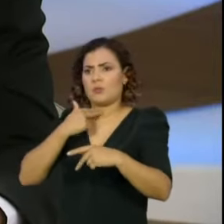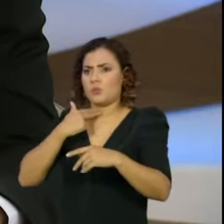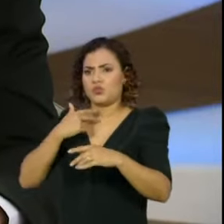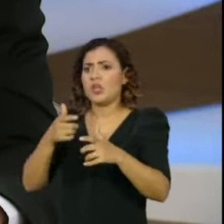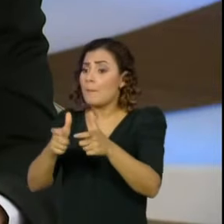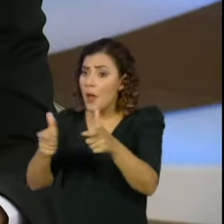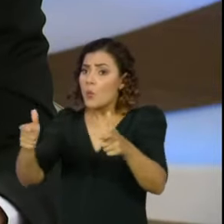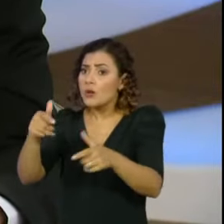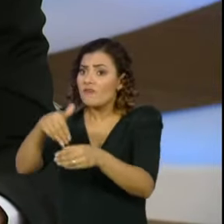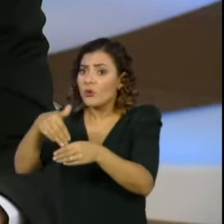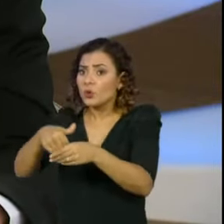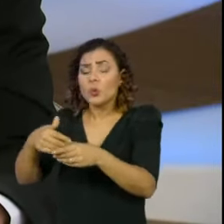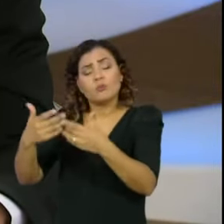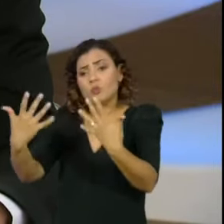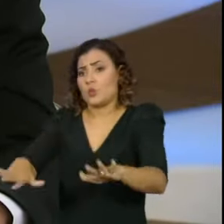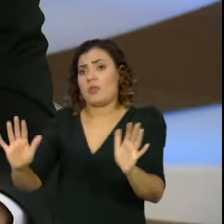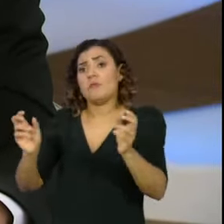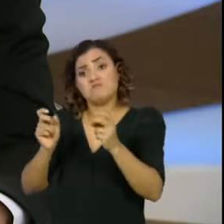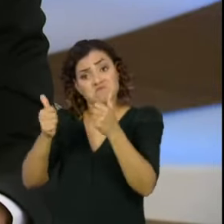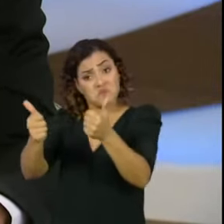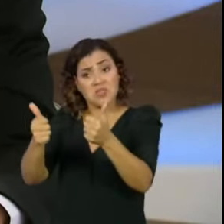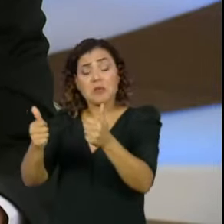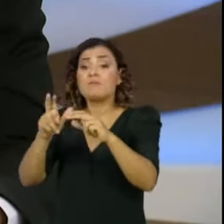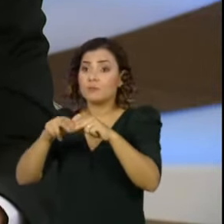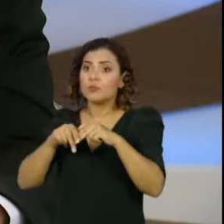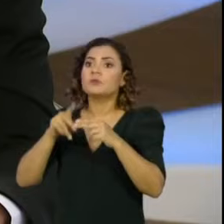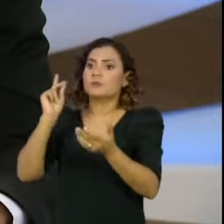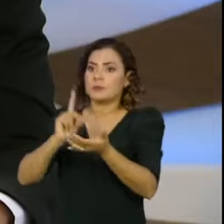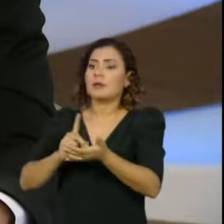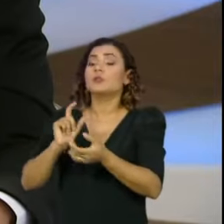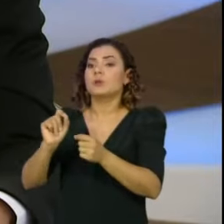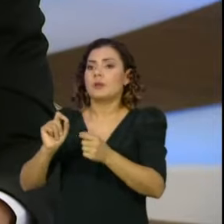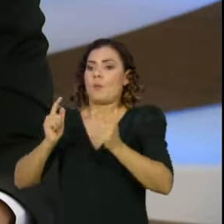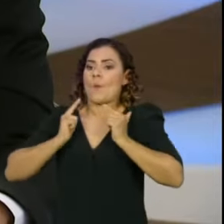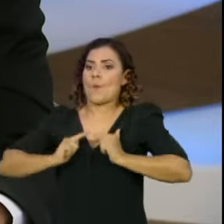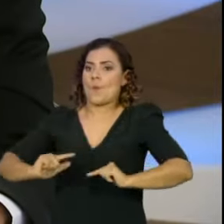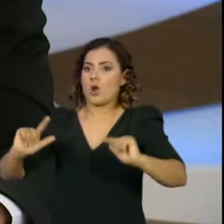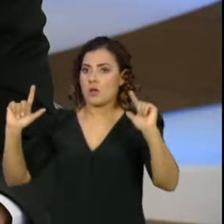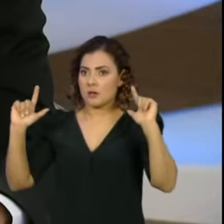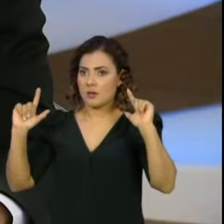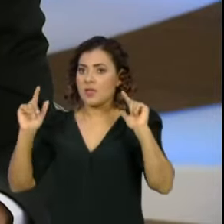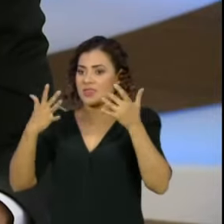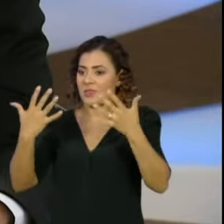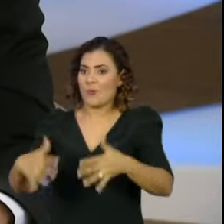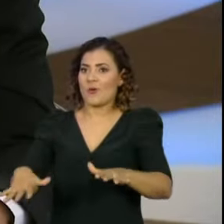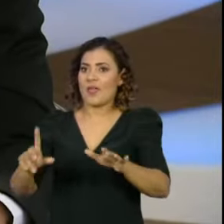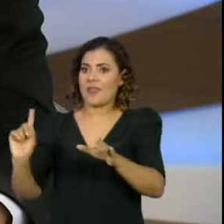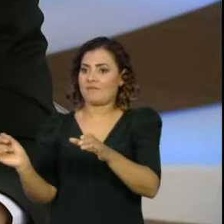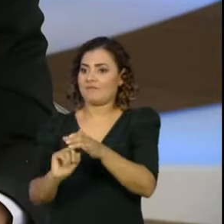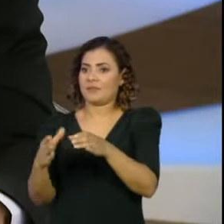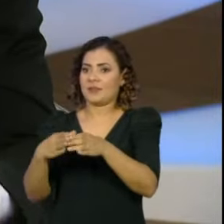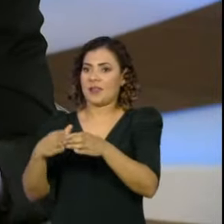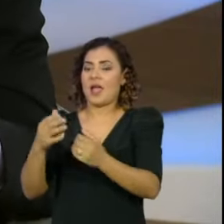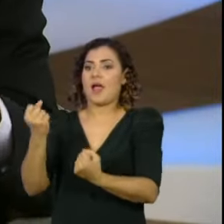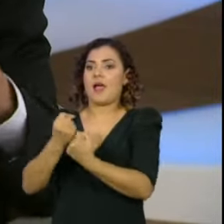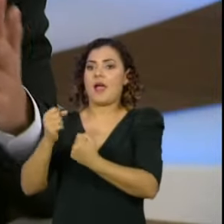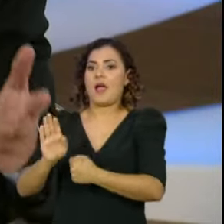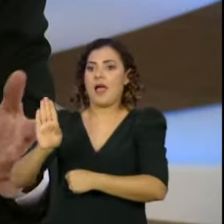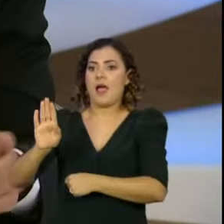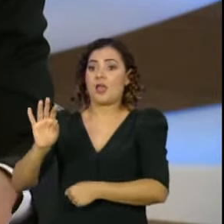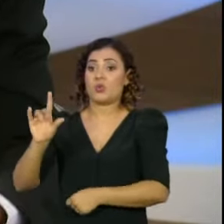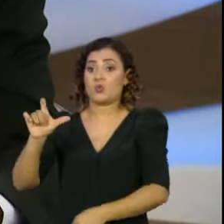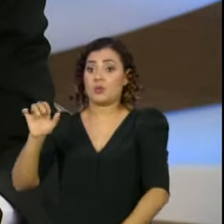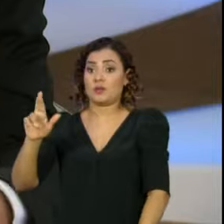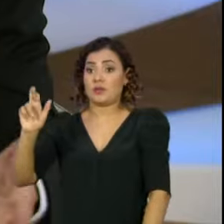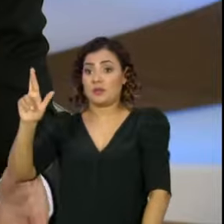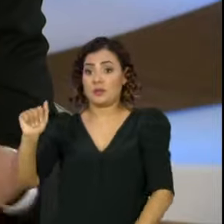da maioria da bancada de deputados federais. E assumir aquela posição de isenção não aderindo ao bloco do candidato Arthur Lira e nem do